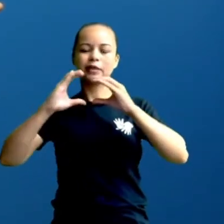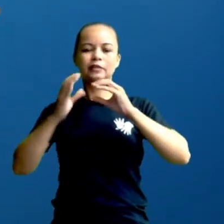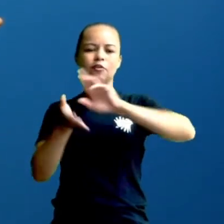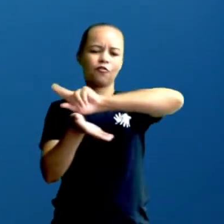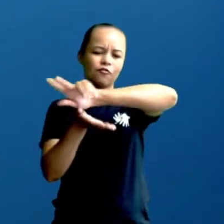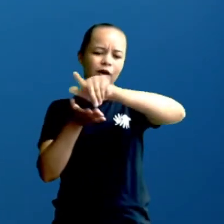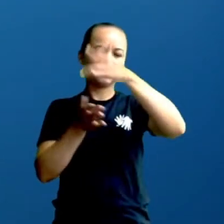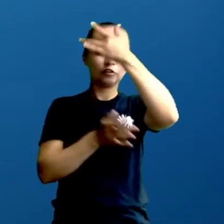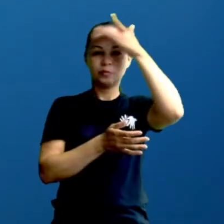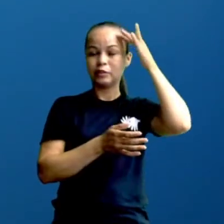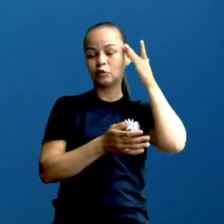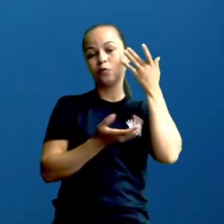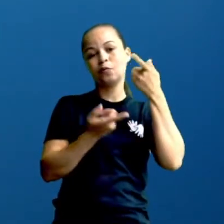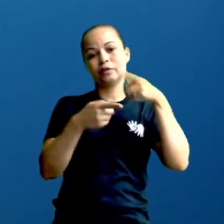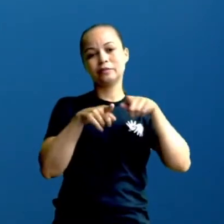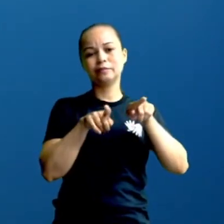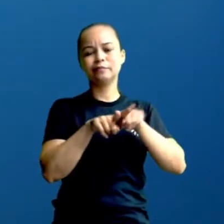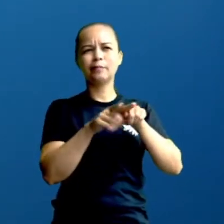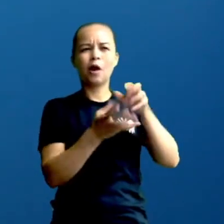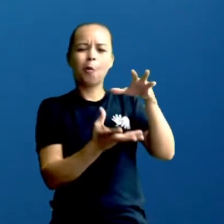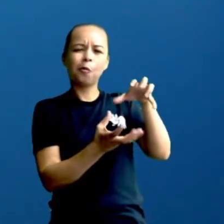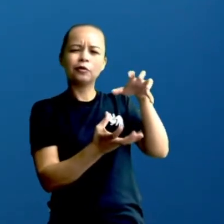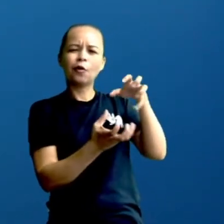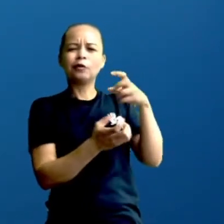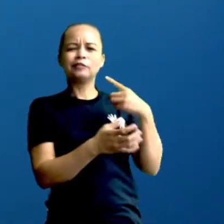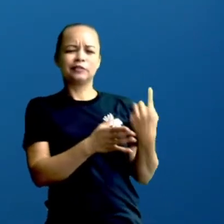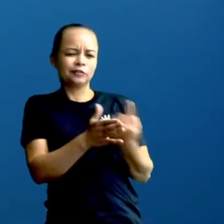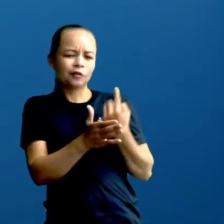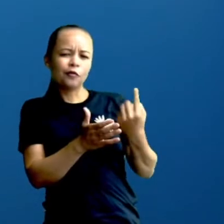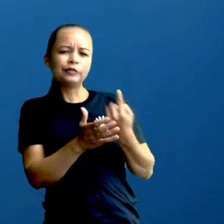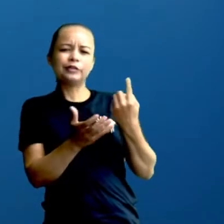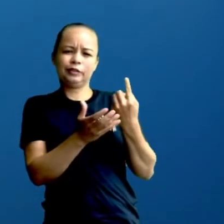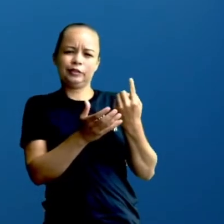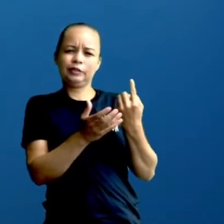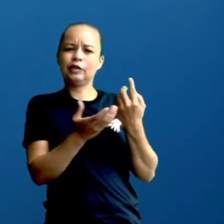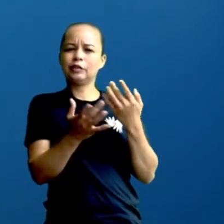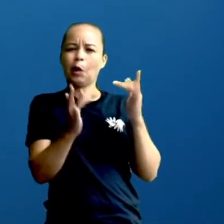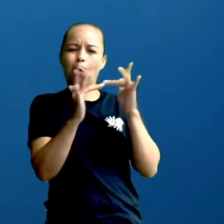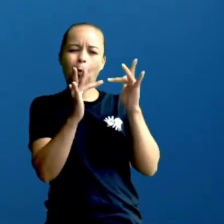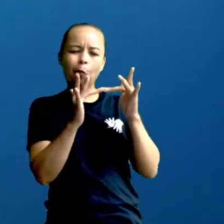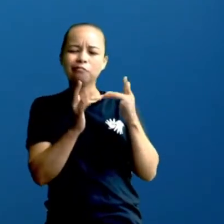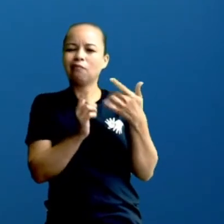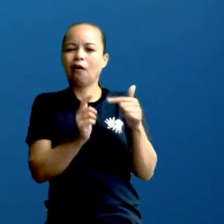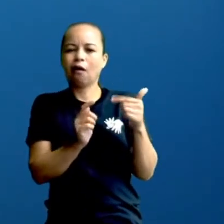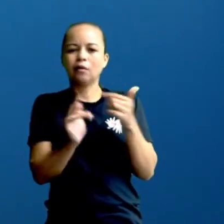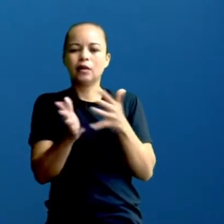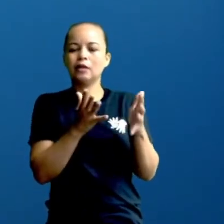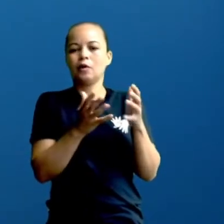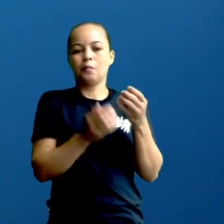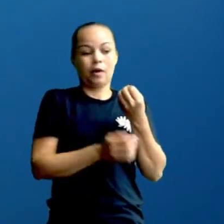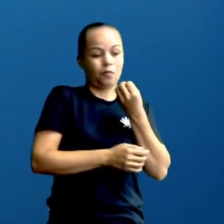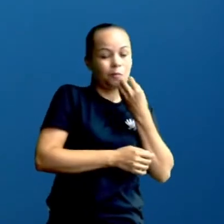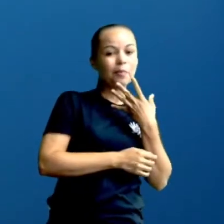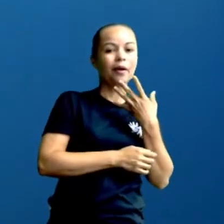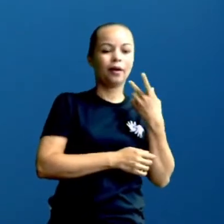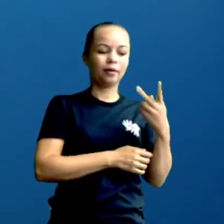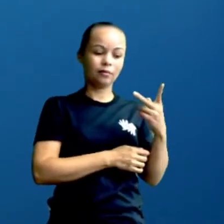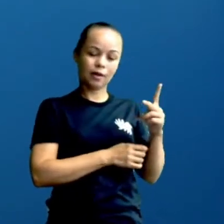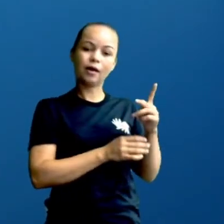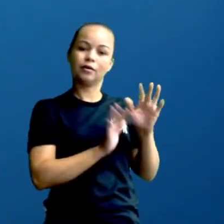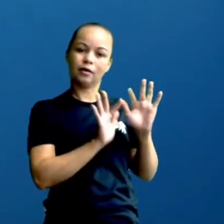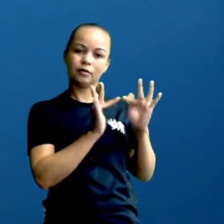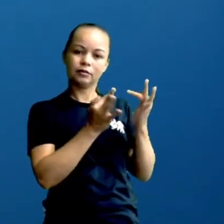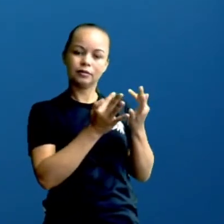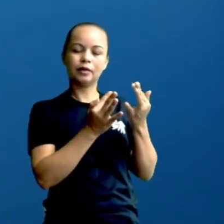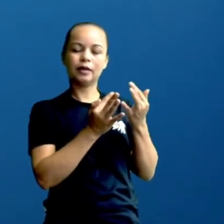pessoas, principalmente os idosos, que ficaram sozinhos, isolados, sem ter contato, até para o bem, principalmente para o bem, né, para a saúde